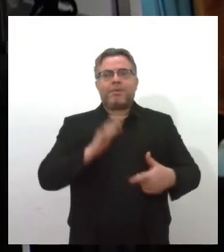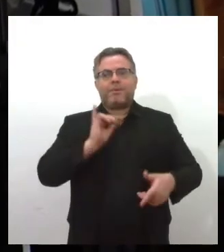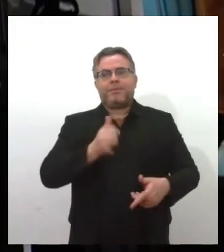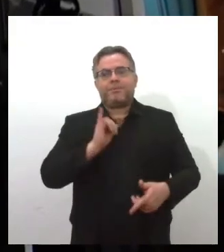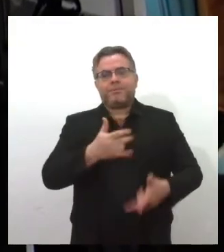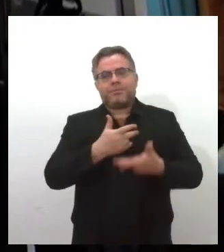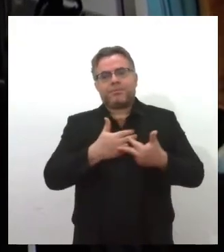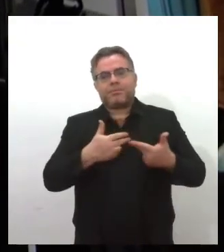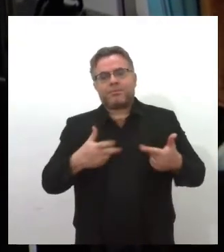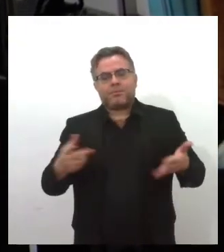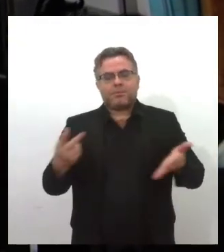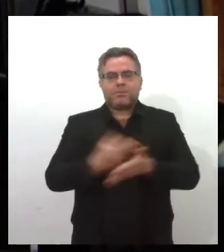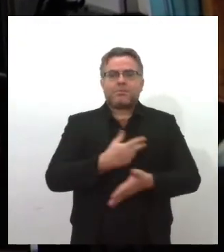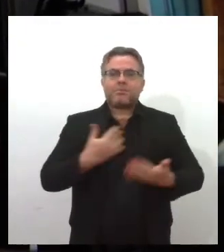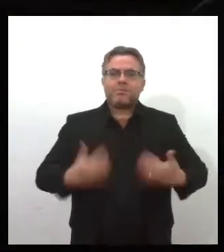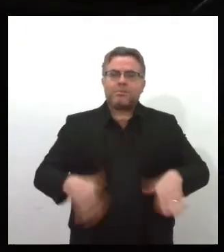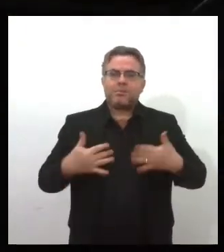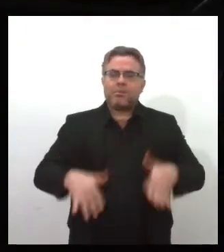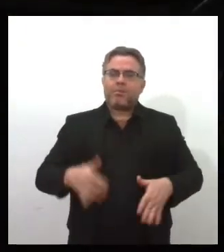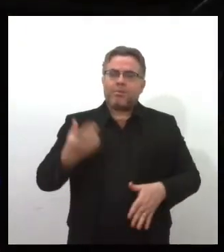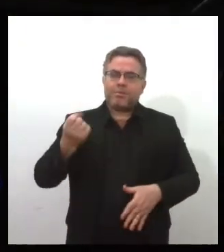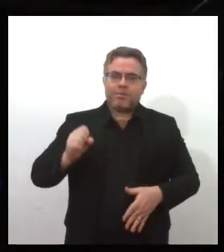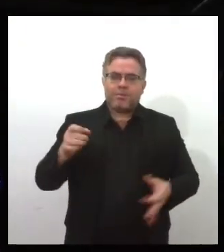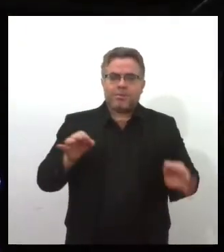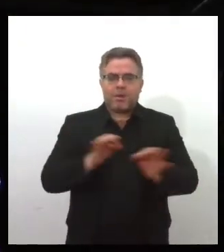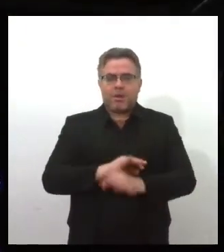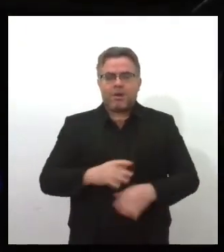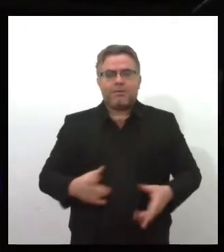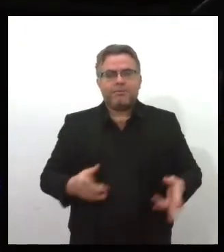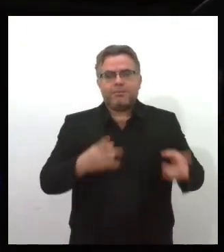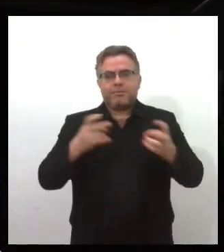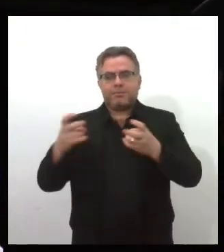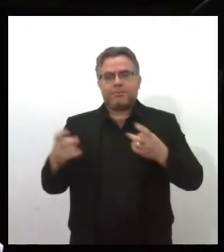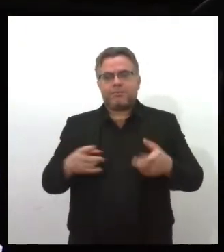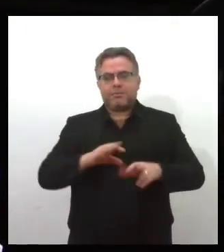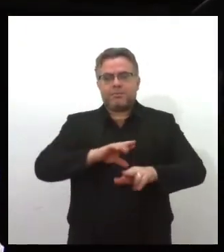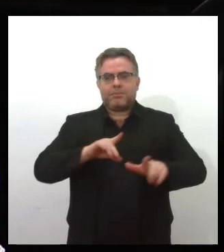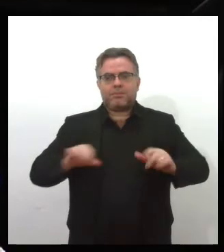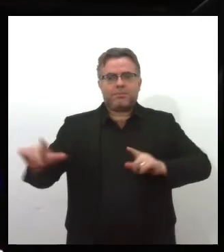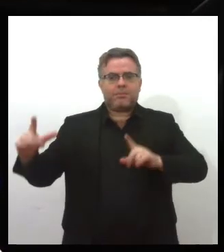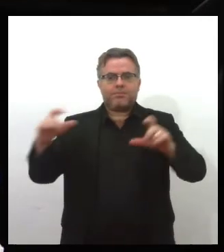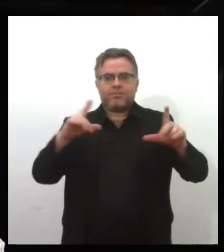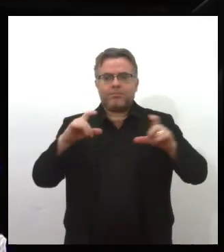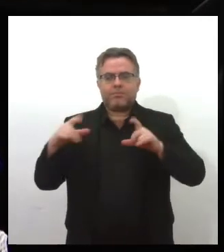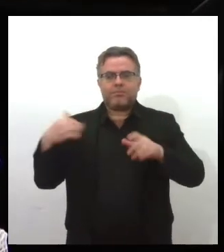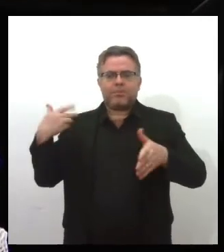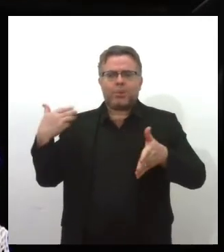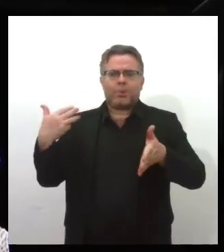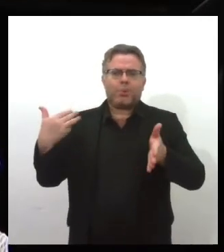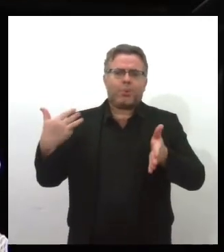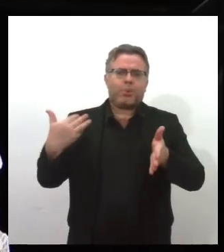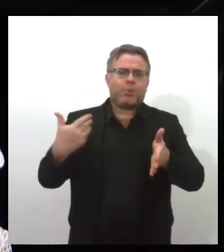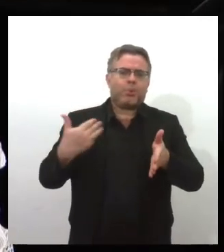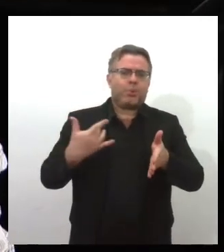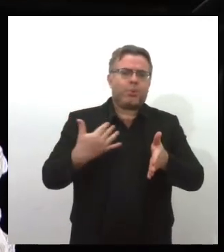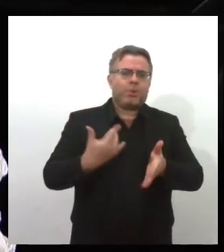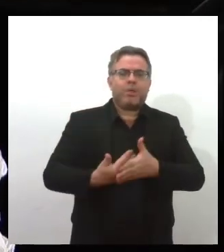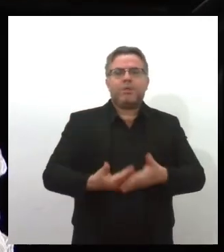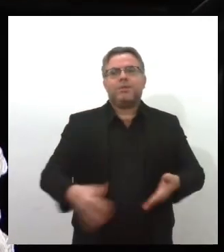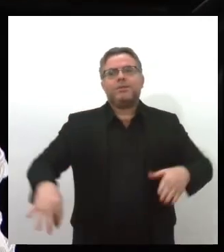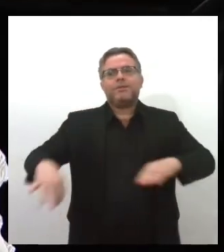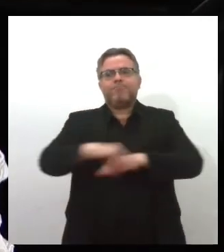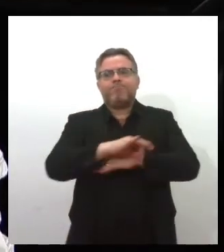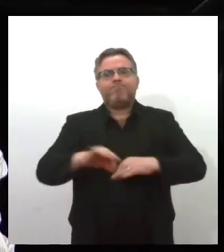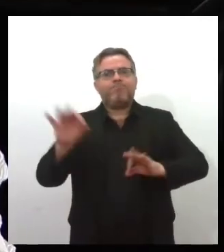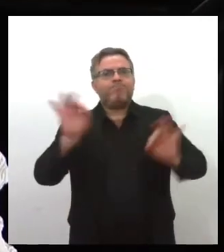transformações ocorridas no Estado. Nós conseguimos várias imagens de vários momentos da trajetória na arquitetura da Rua